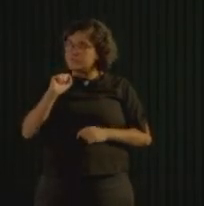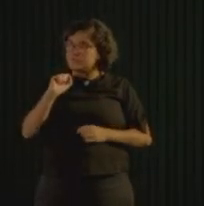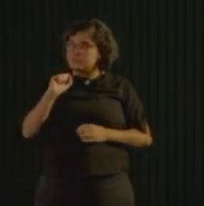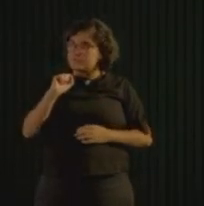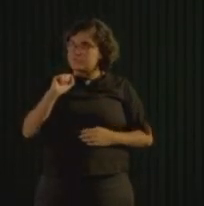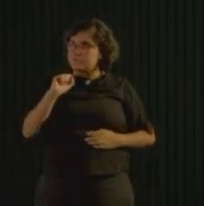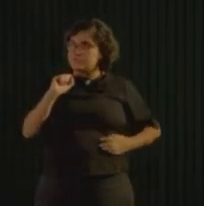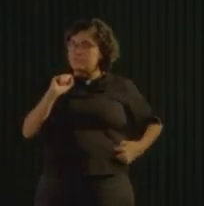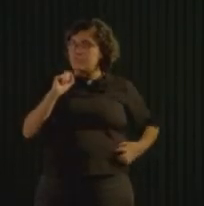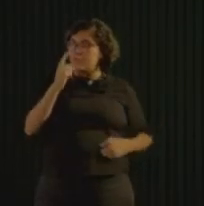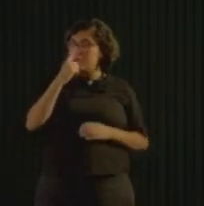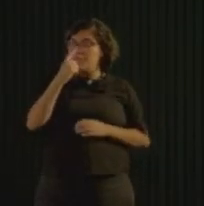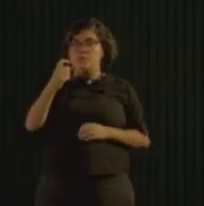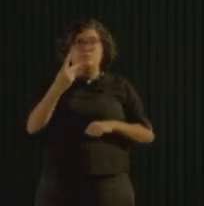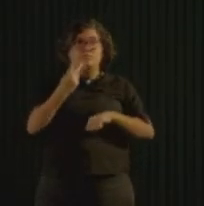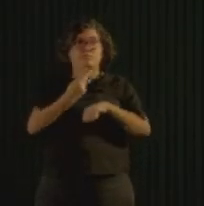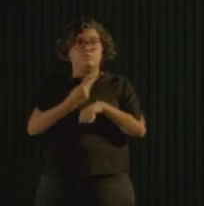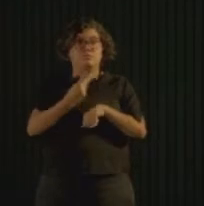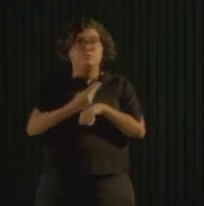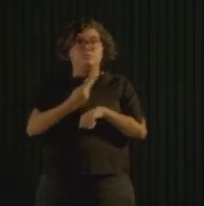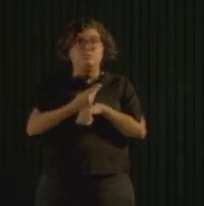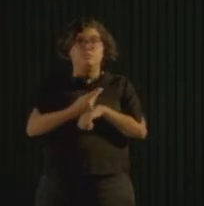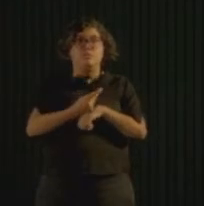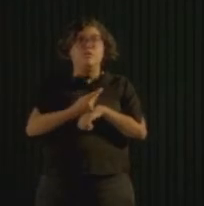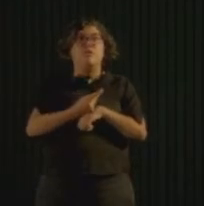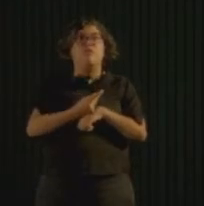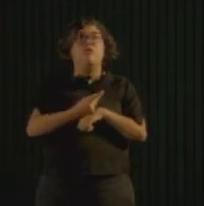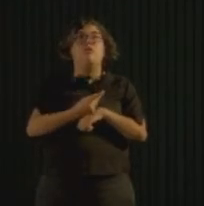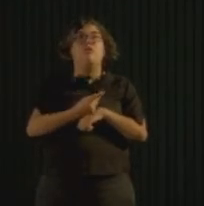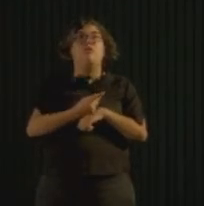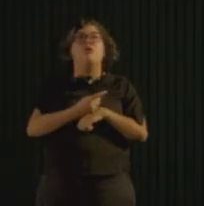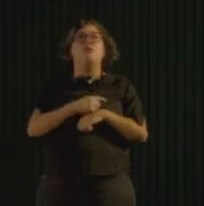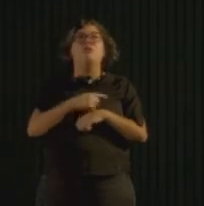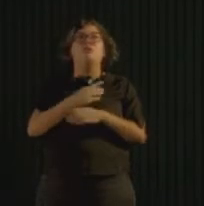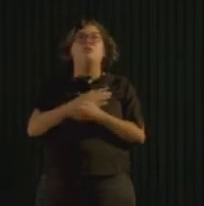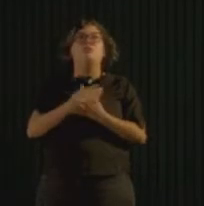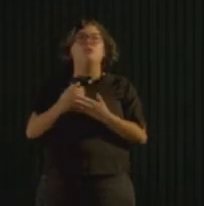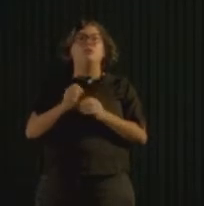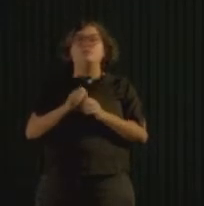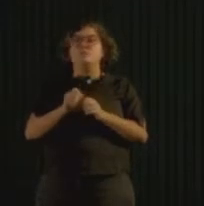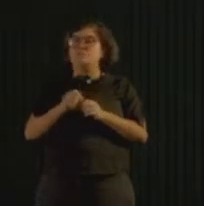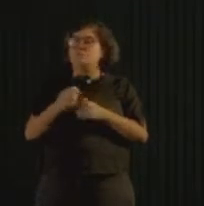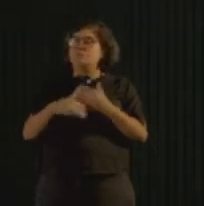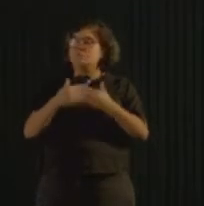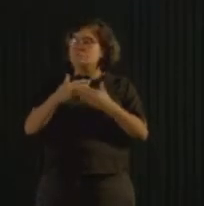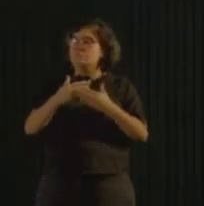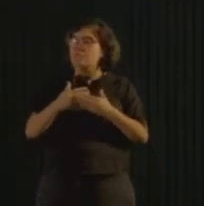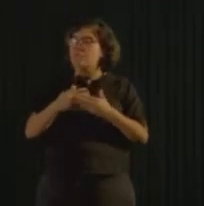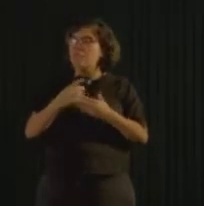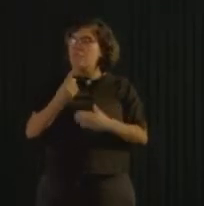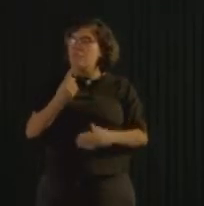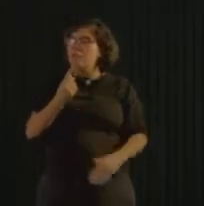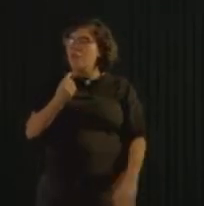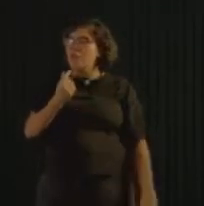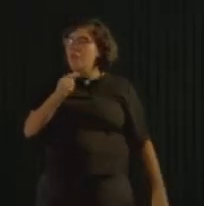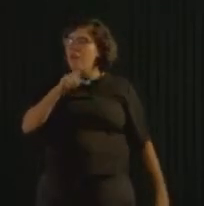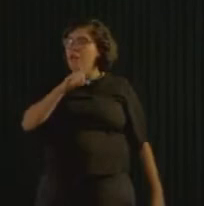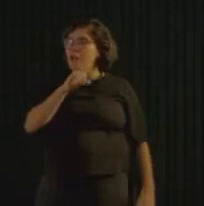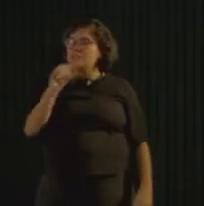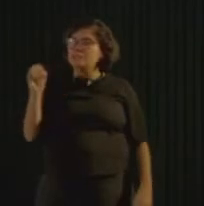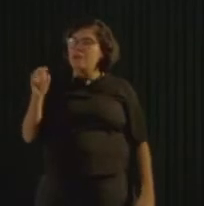o lixo plástico, ele antes era R$,80, o quilo dele. E agora ele pode chegar a ser R$